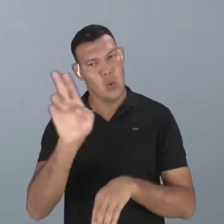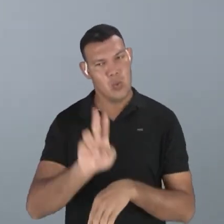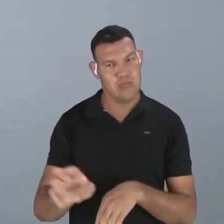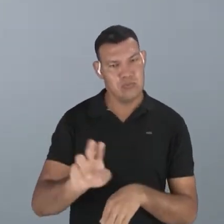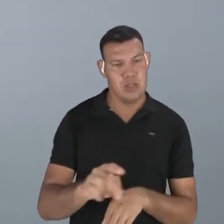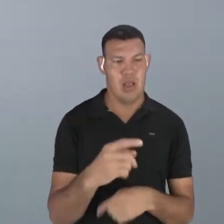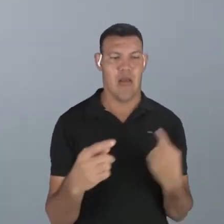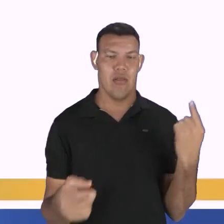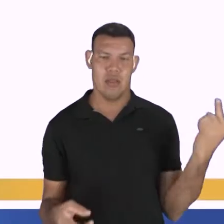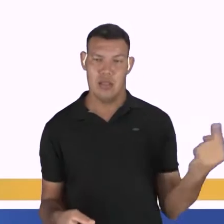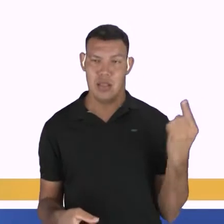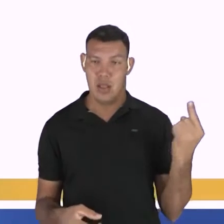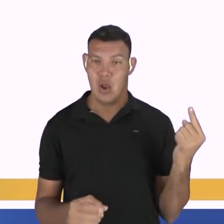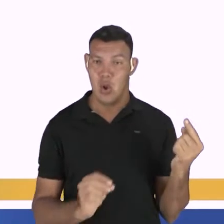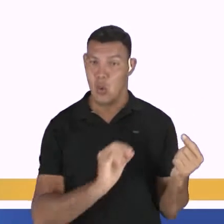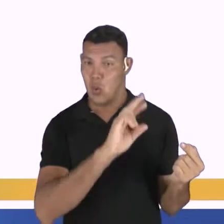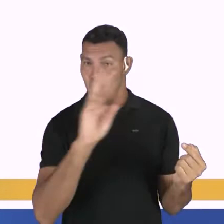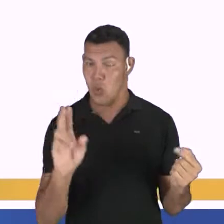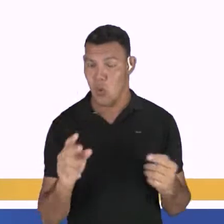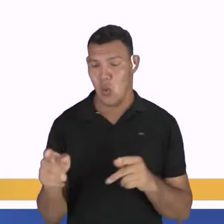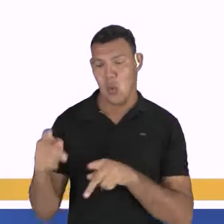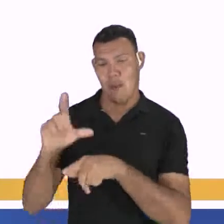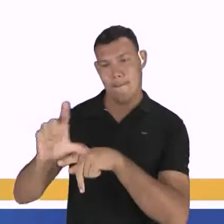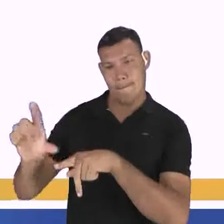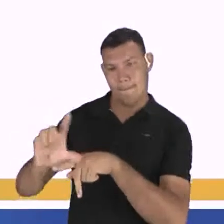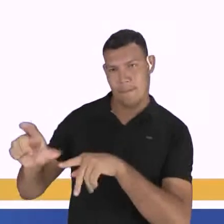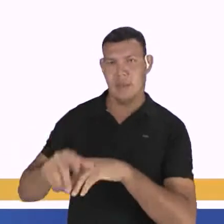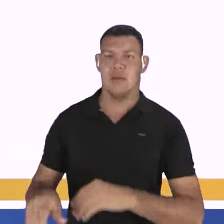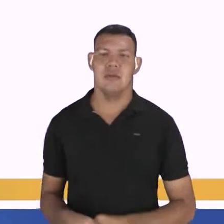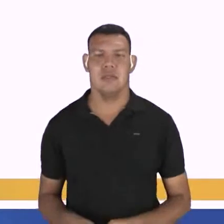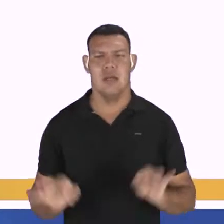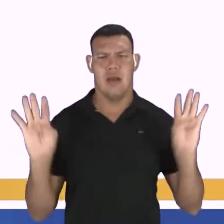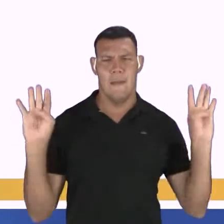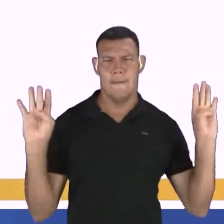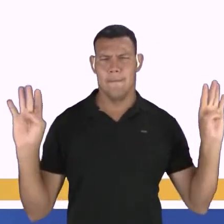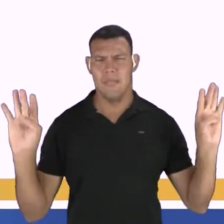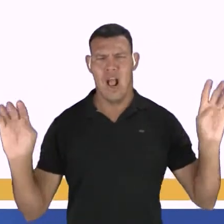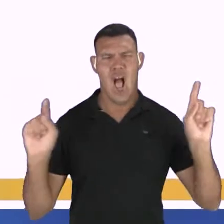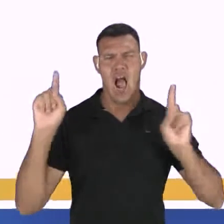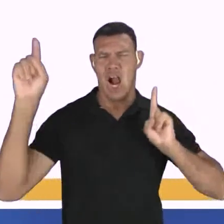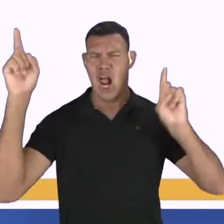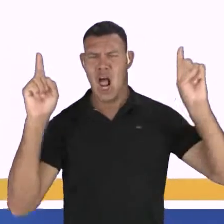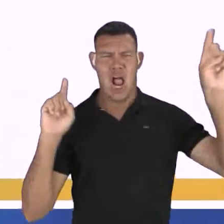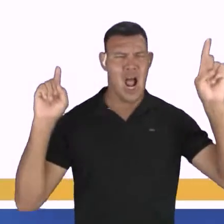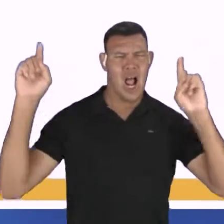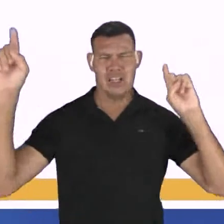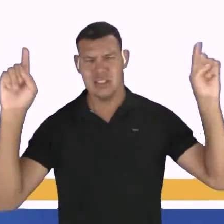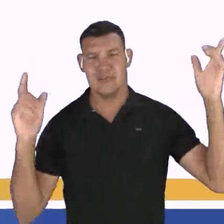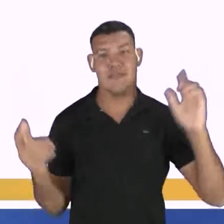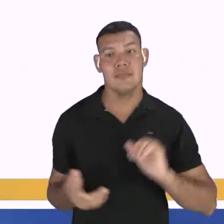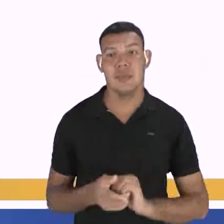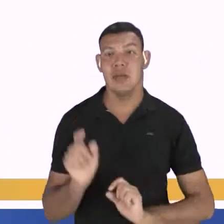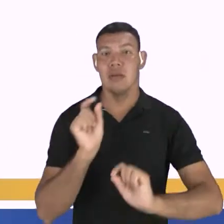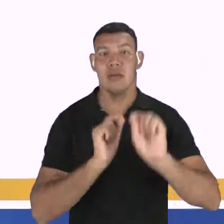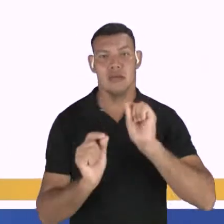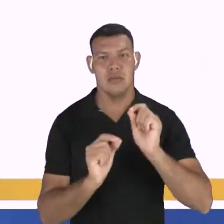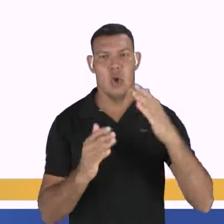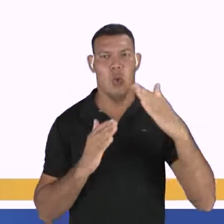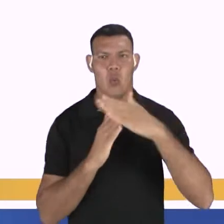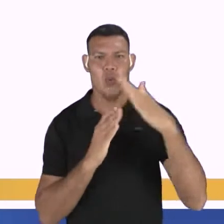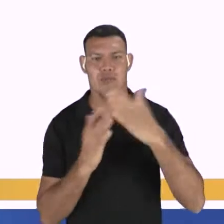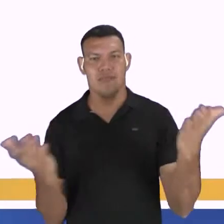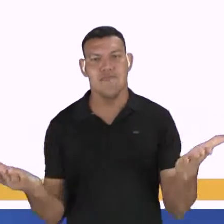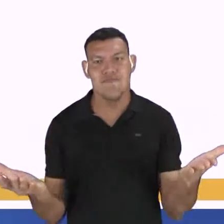Olha o exemplo, a multidão de torcedores ultrapassou o limite imposto. Quem ultrapassou o limite